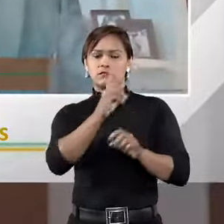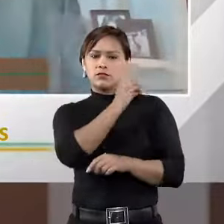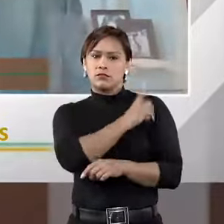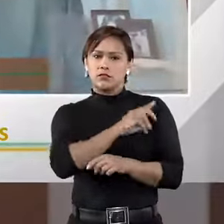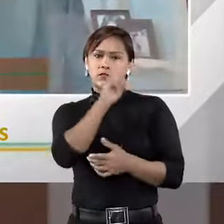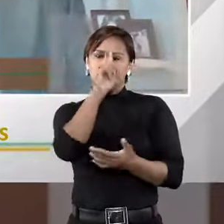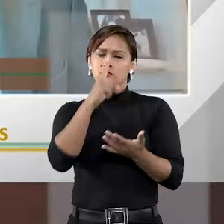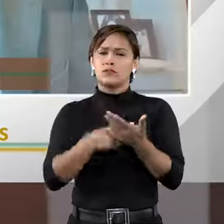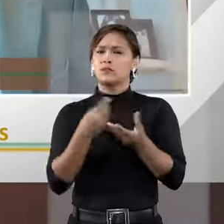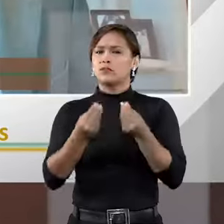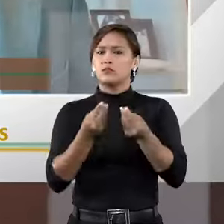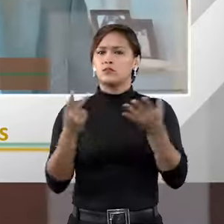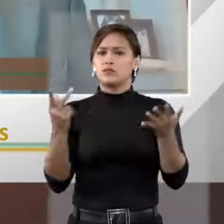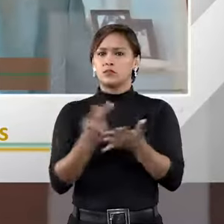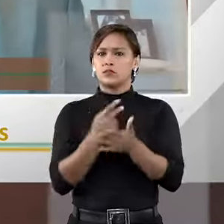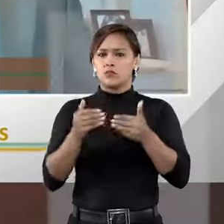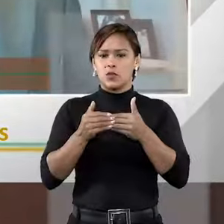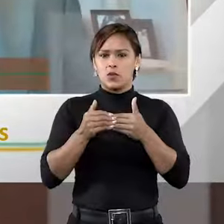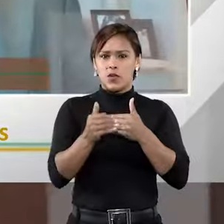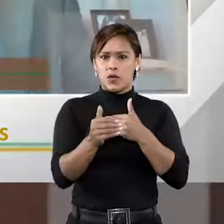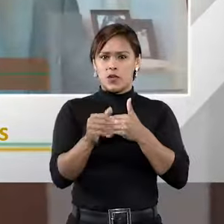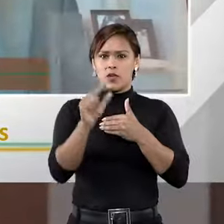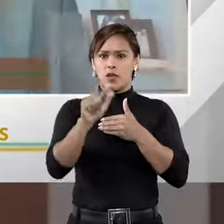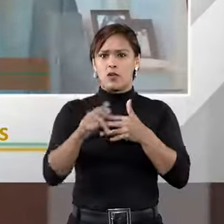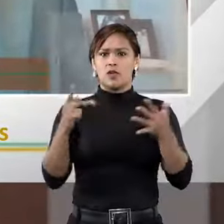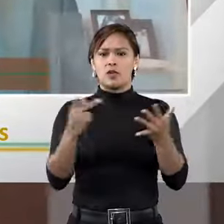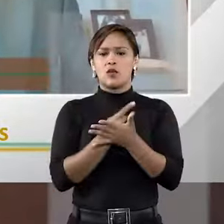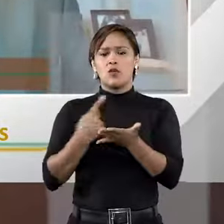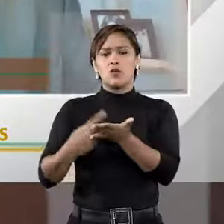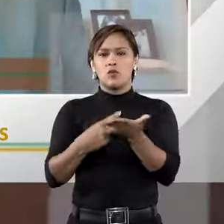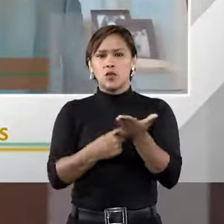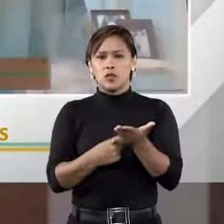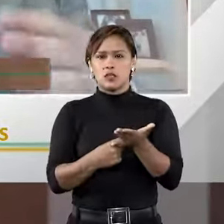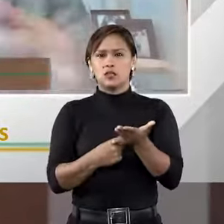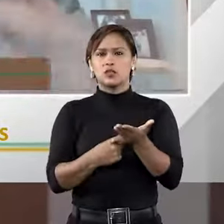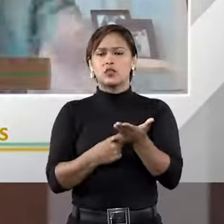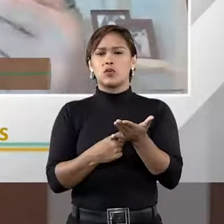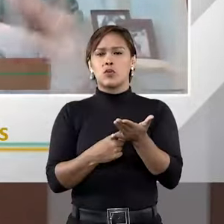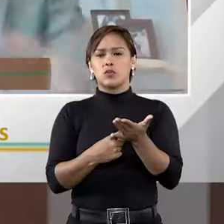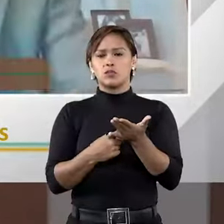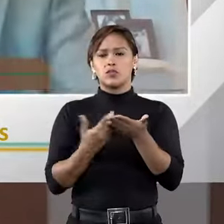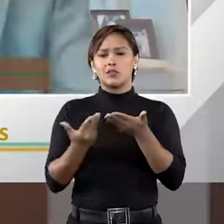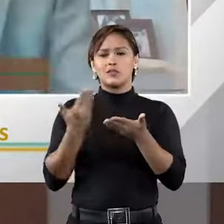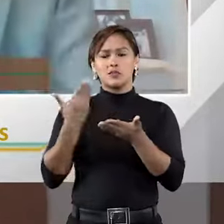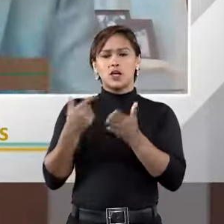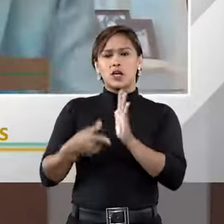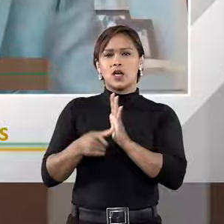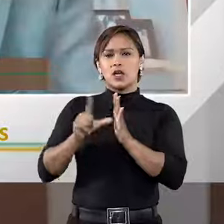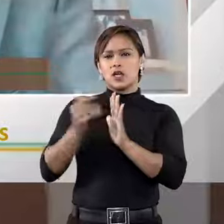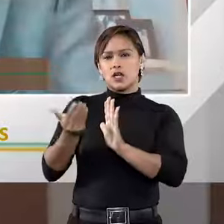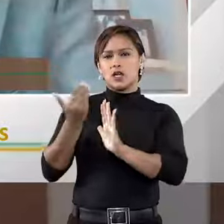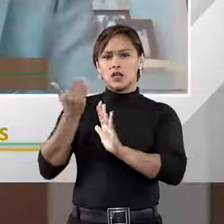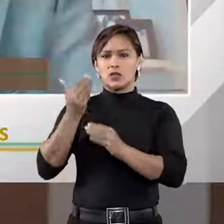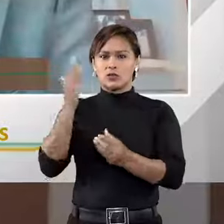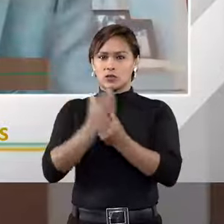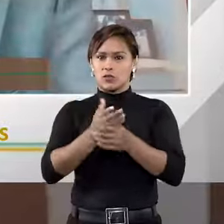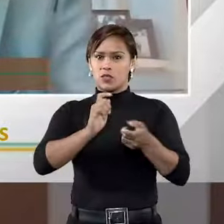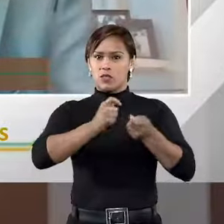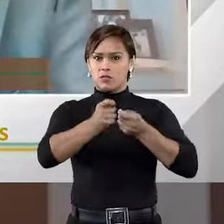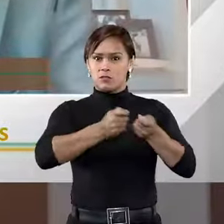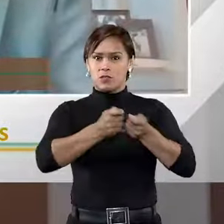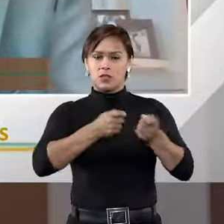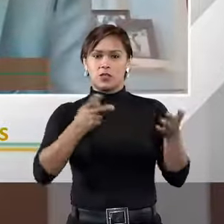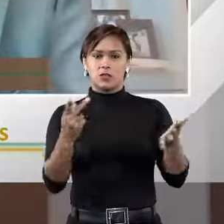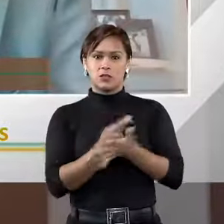definir como proceder num caso em que houve um acordo numa fase muito prévia do processo arbitral, e